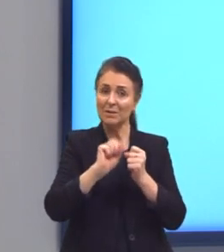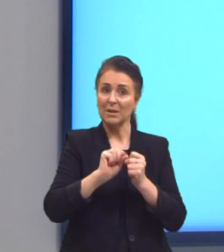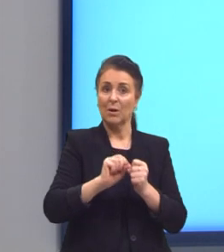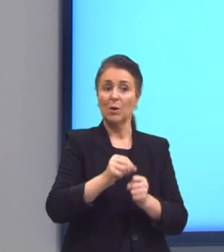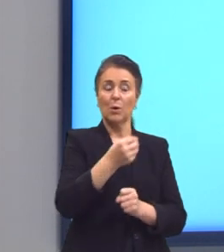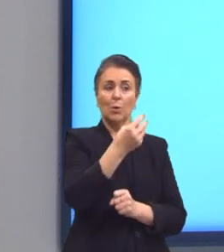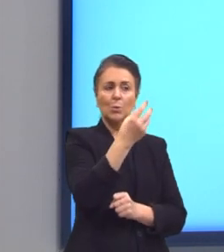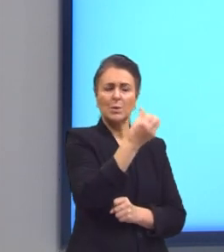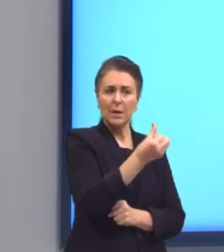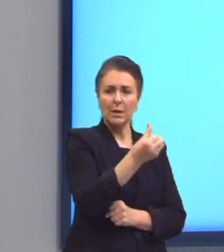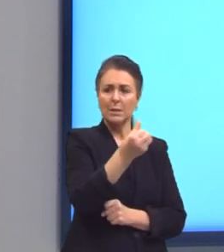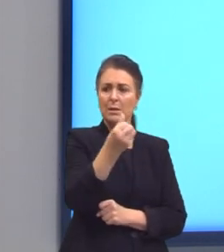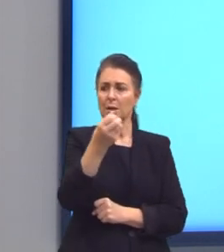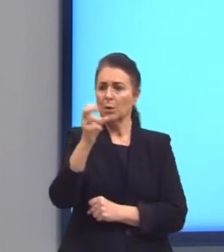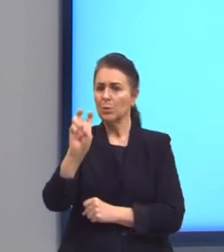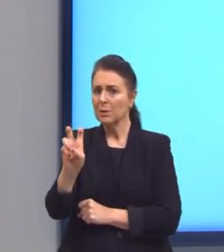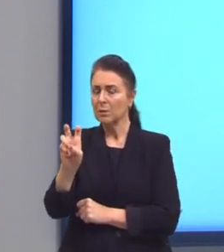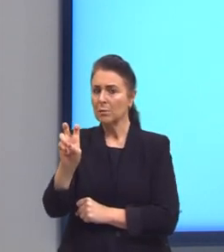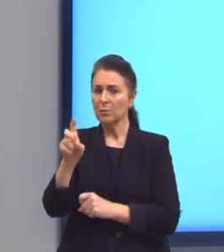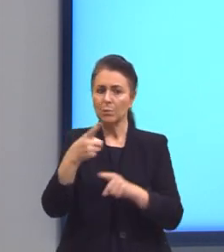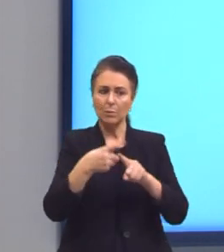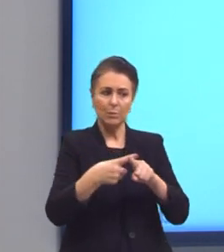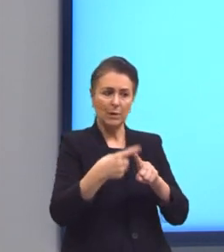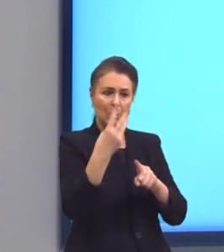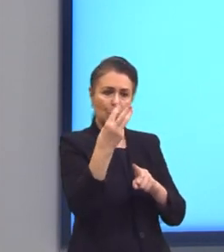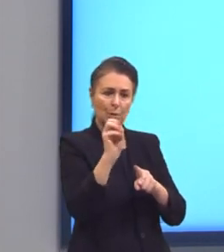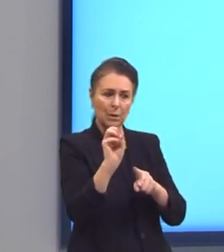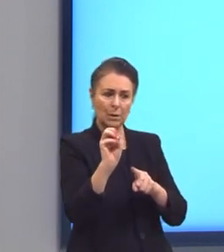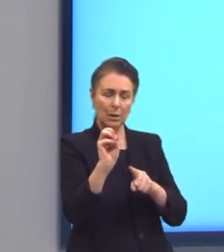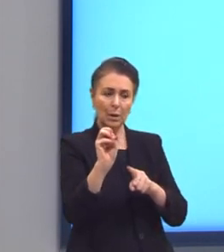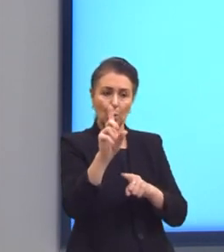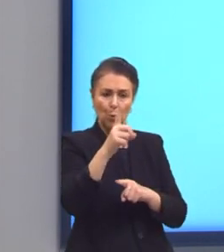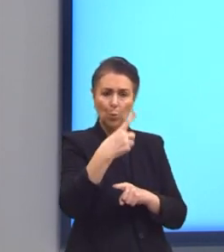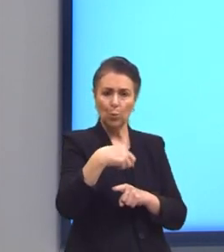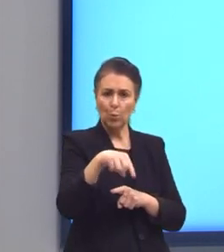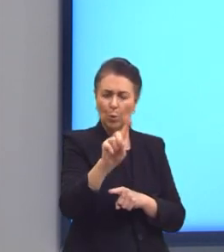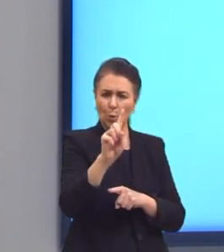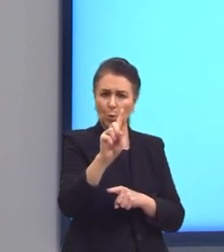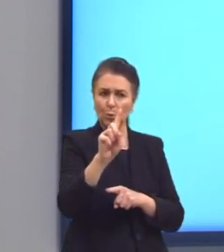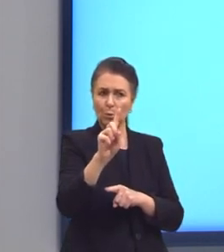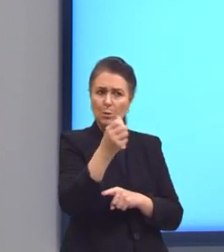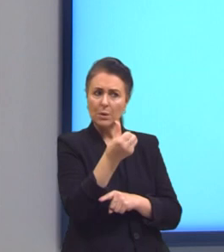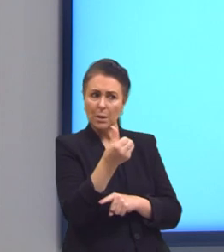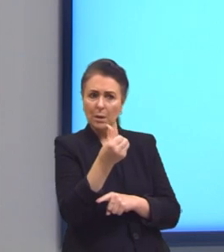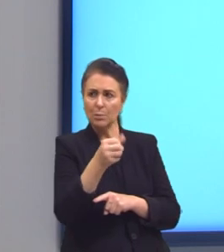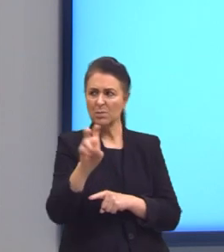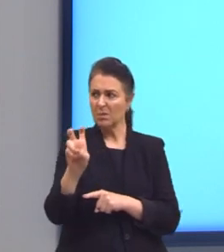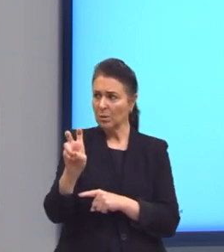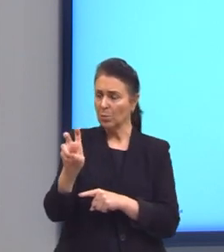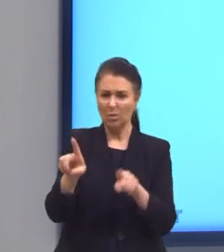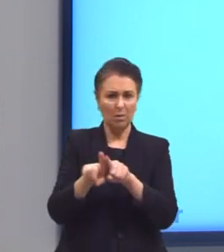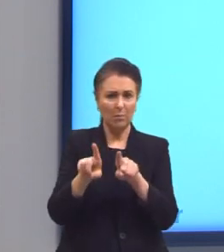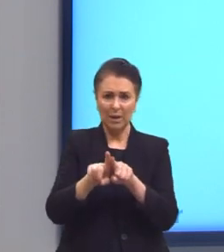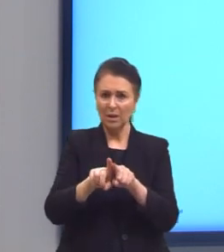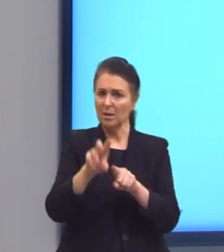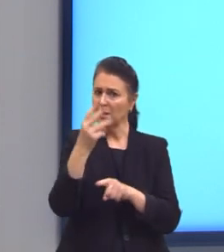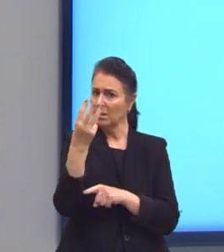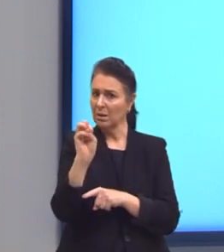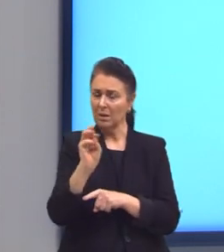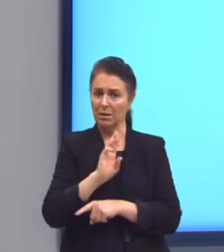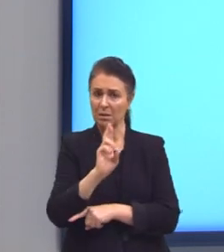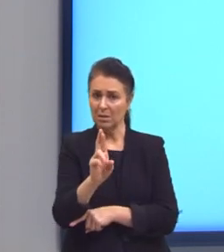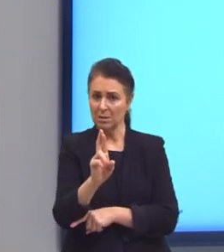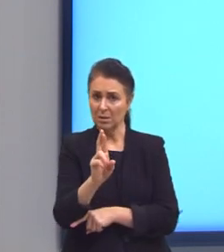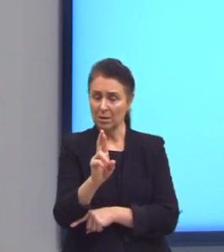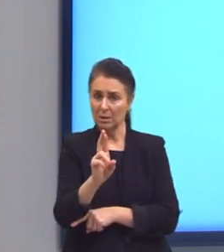5, né? Multiplico e dá 30. Esse outro 6 com esse outro 5, também dá 30. Então, ao invés